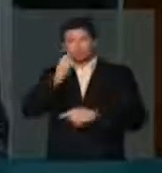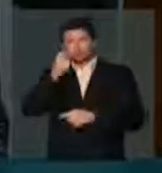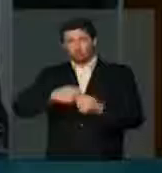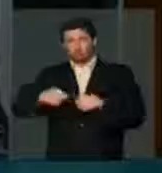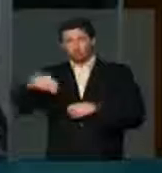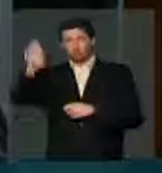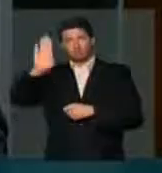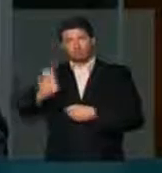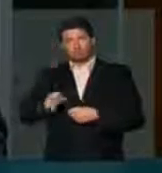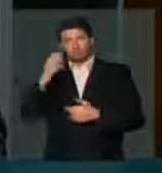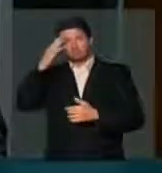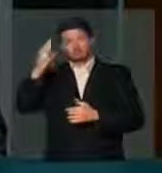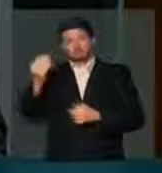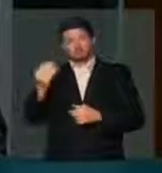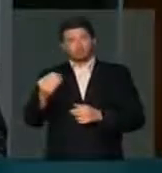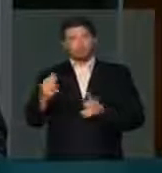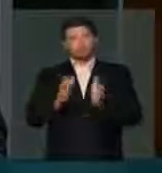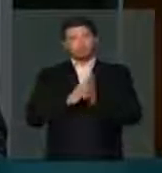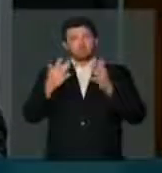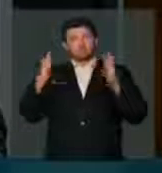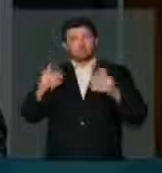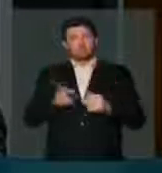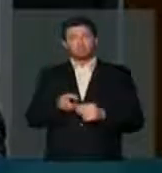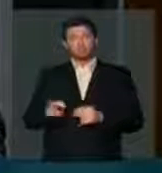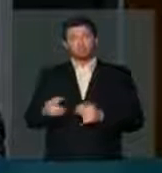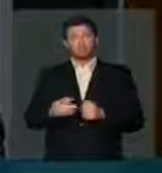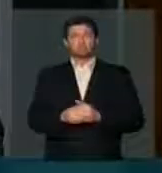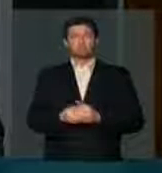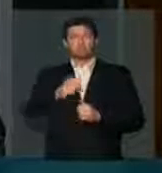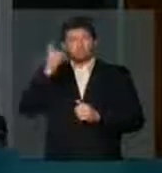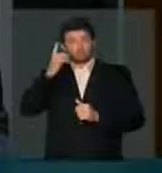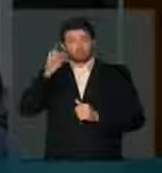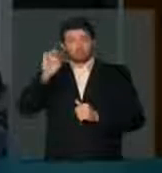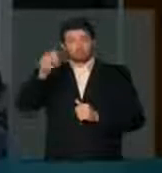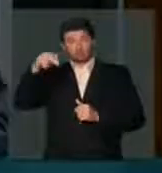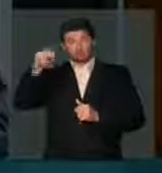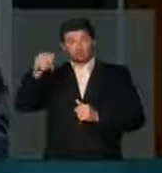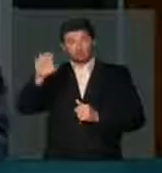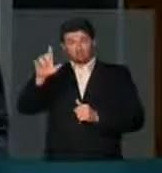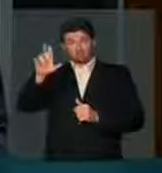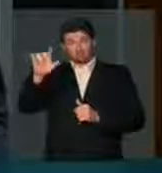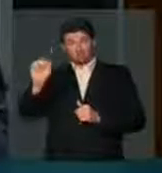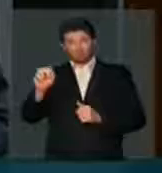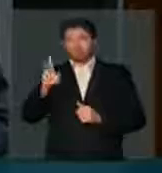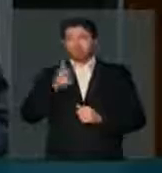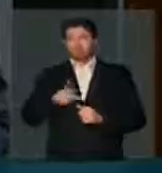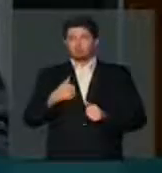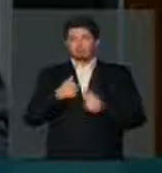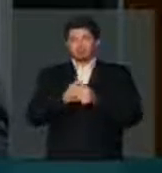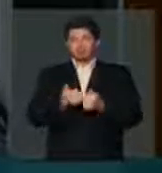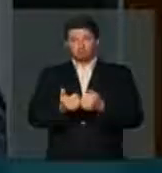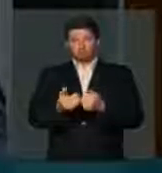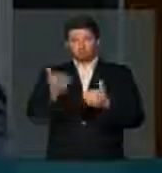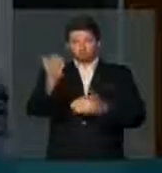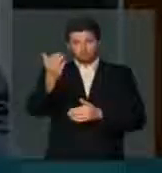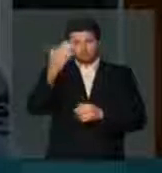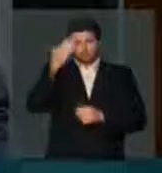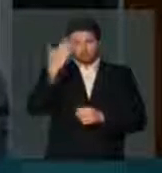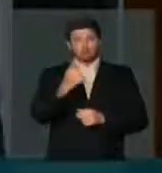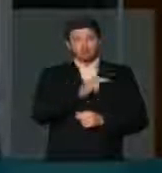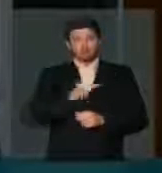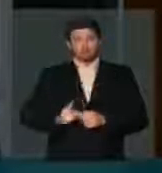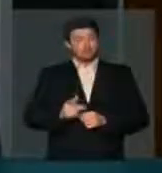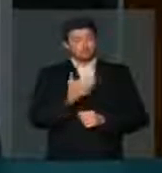país. Muito obrigado e parabéns e continue. Deputado Tenente Lúcio, de Minas Gerais, estará sempre com vocês. Senhor presidente,